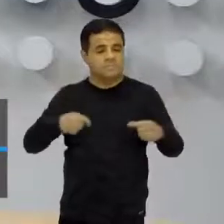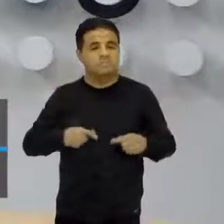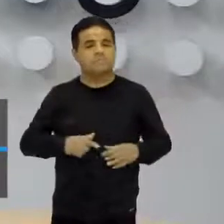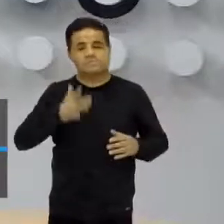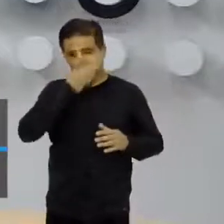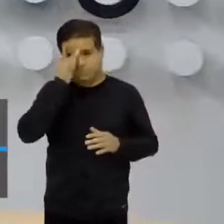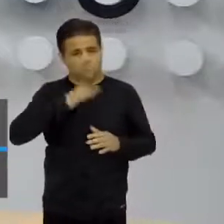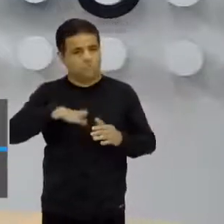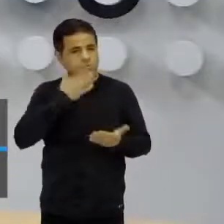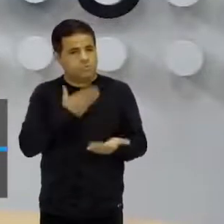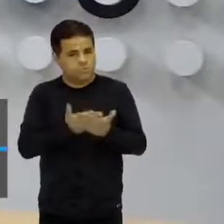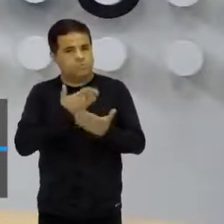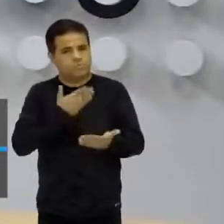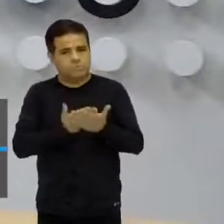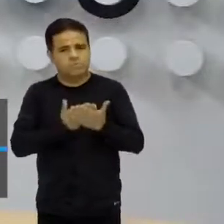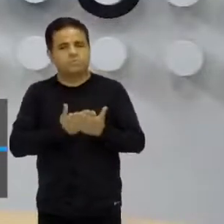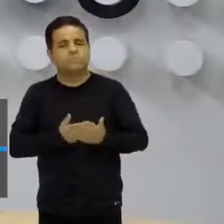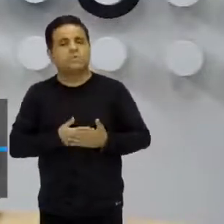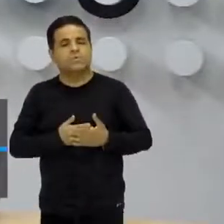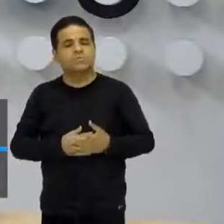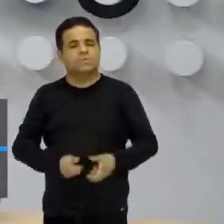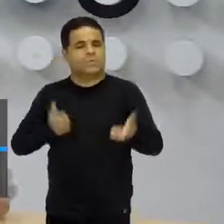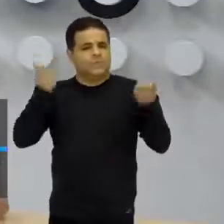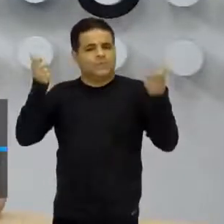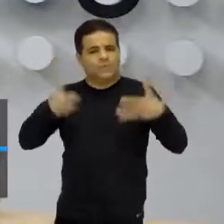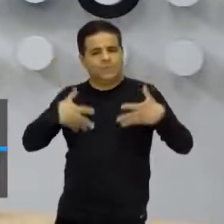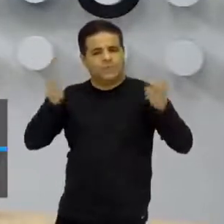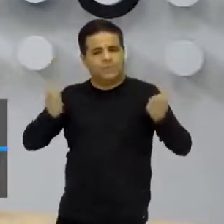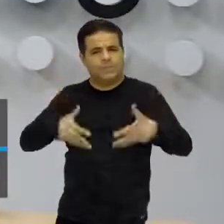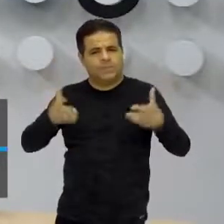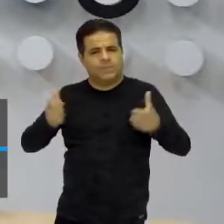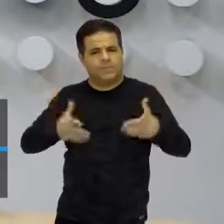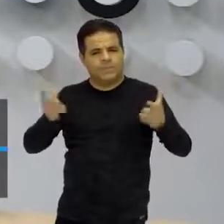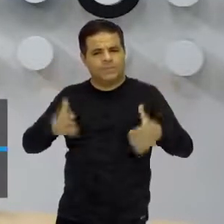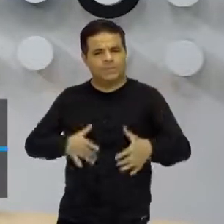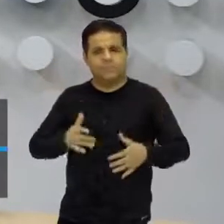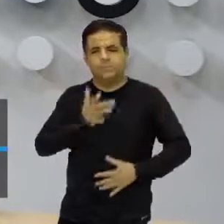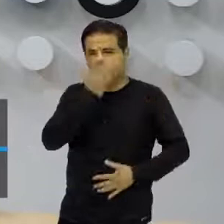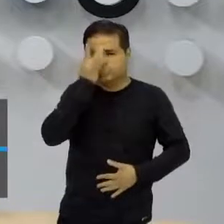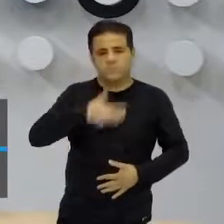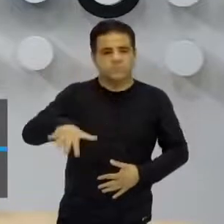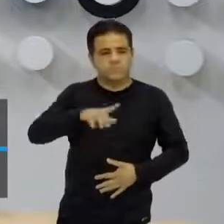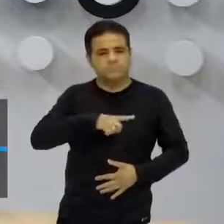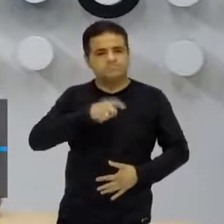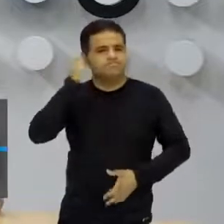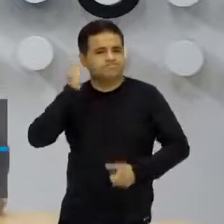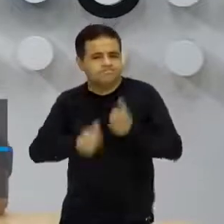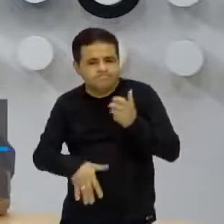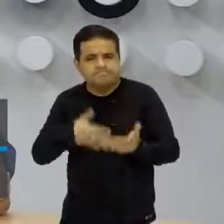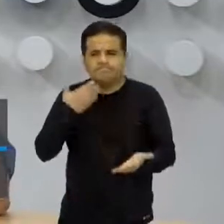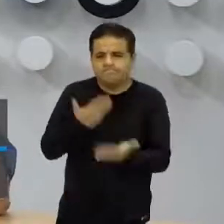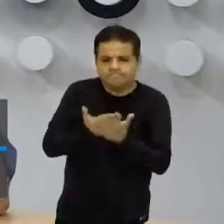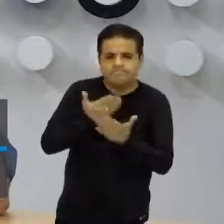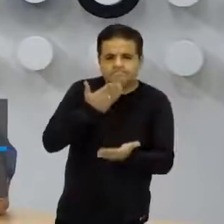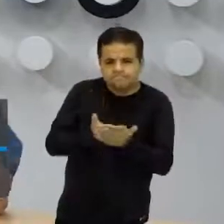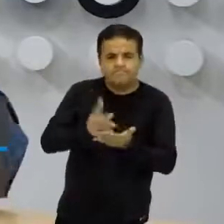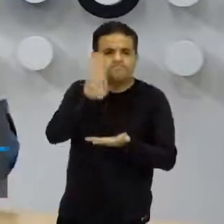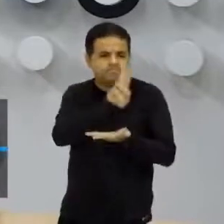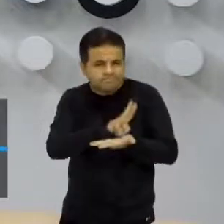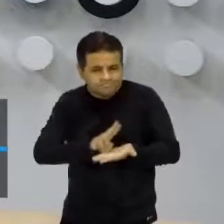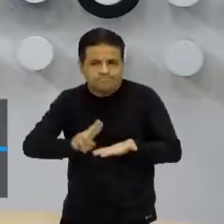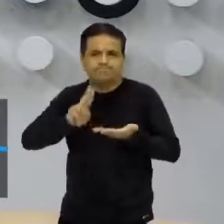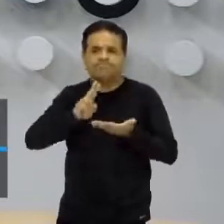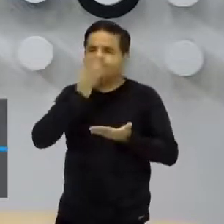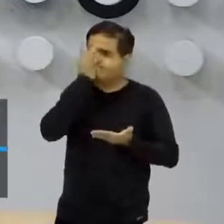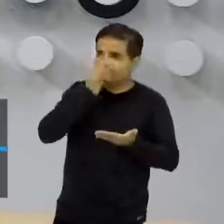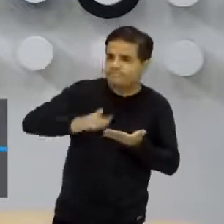especialistas, é o Yuri Henrique, que fala sobre os especialistas. A professora Clementina fala segundo o estudo de universidade, né? Ou seja,